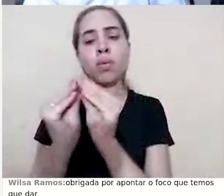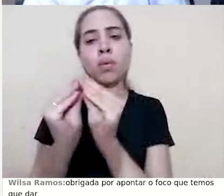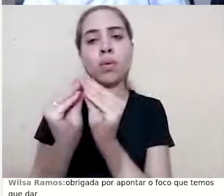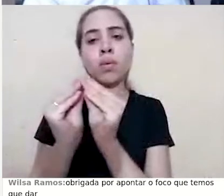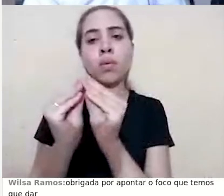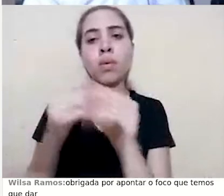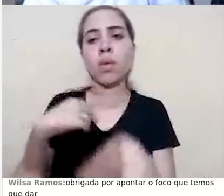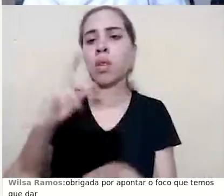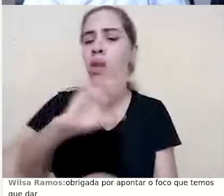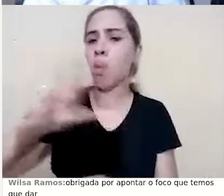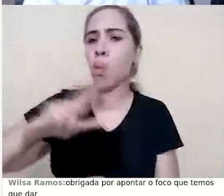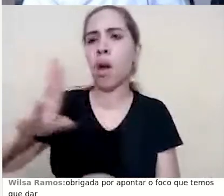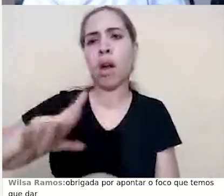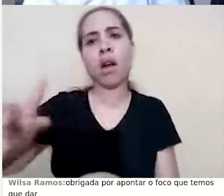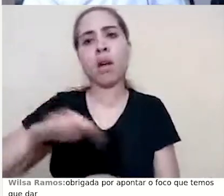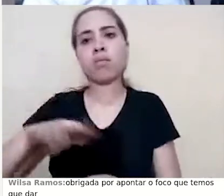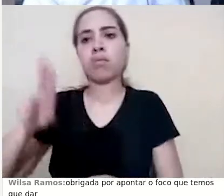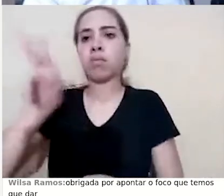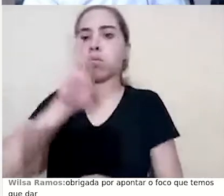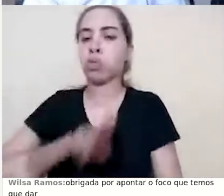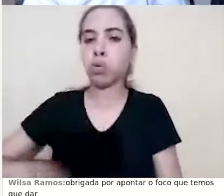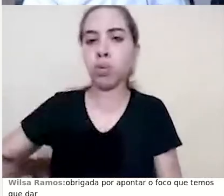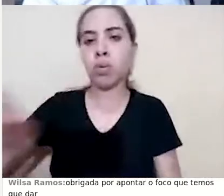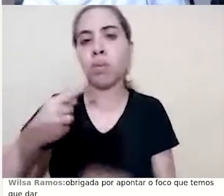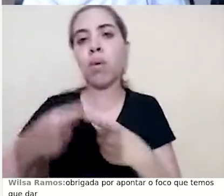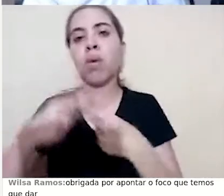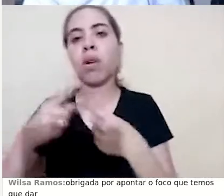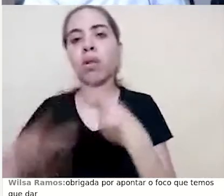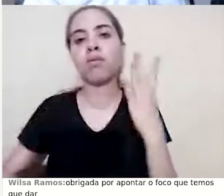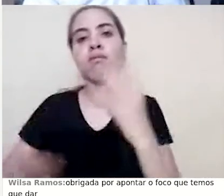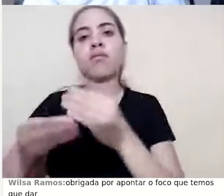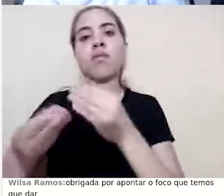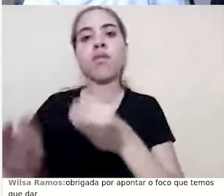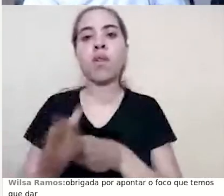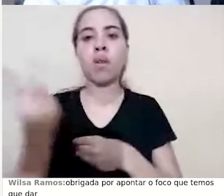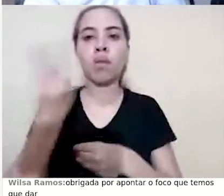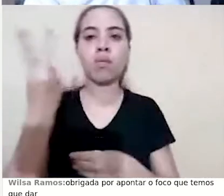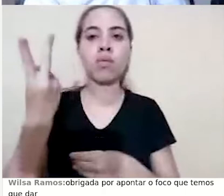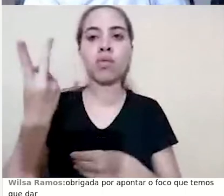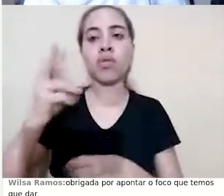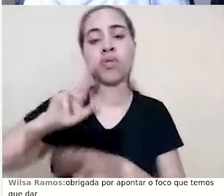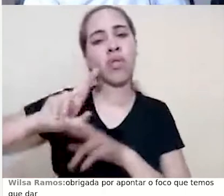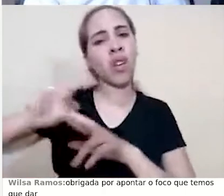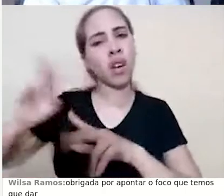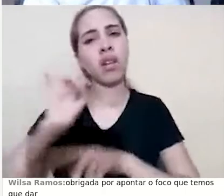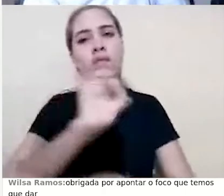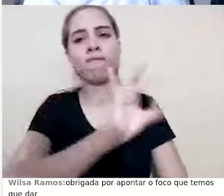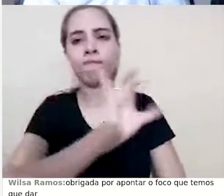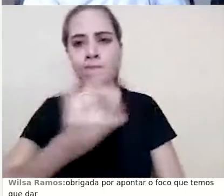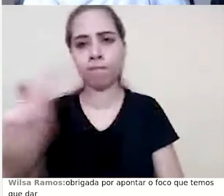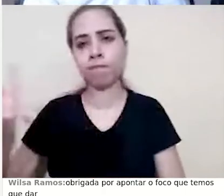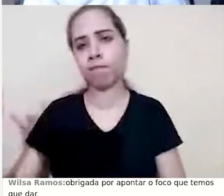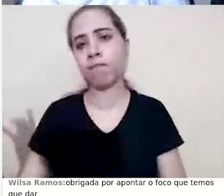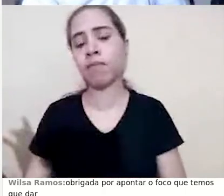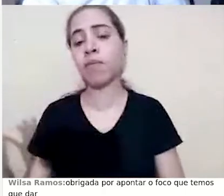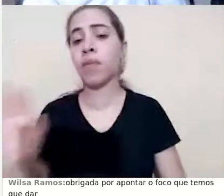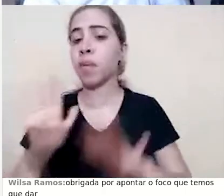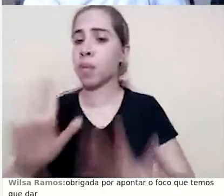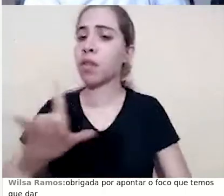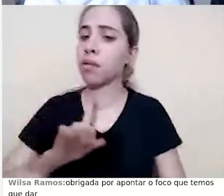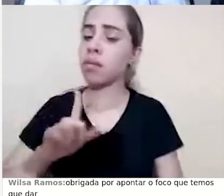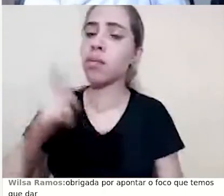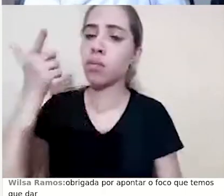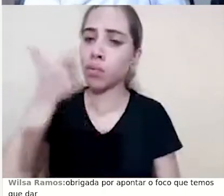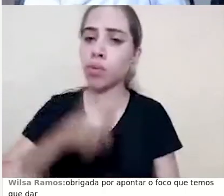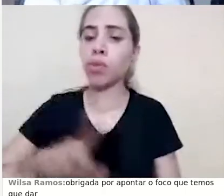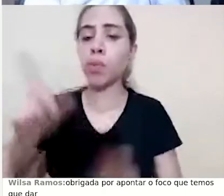tão útil, porque ela vai agregar valores que são individuais. mas aqui eu já consigo ver isso